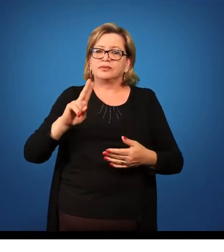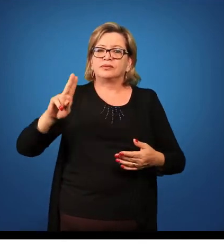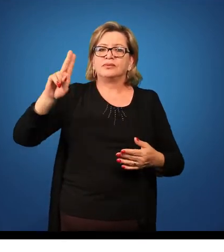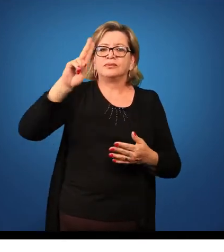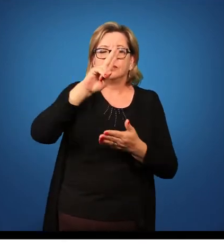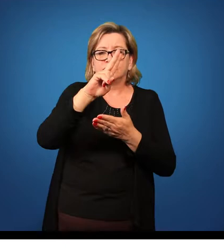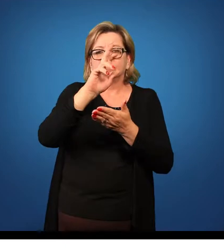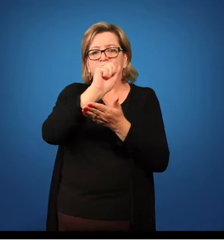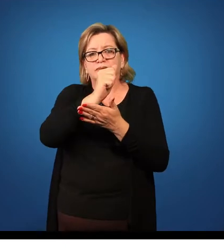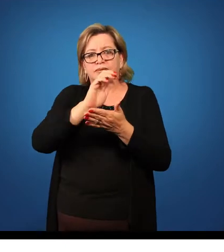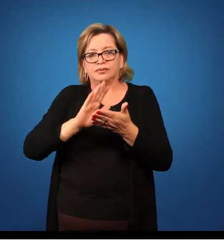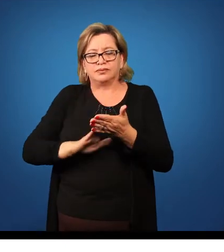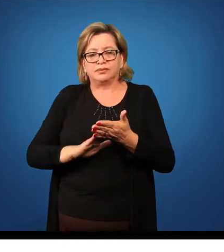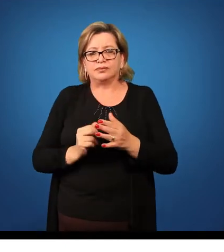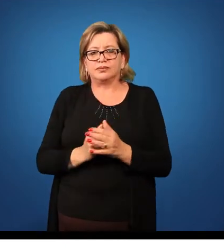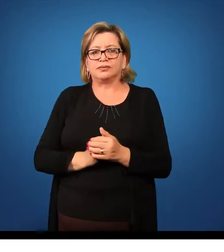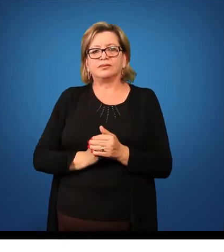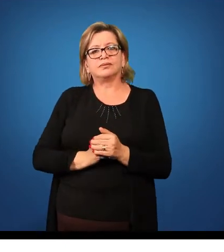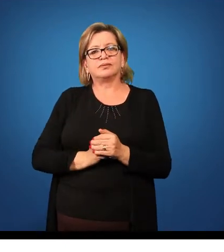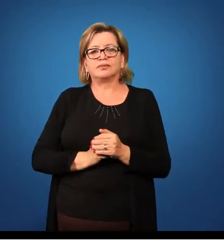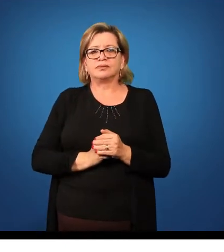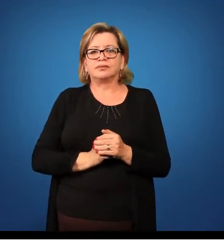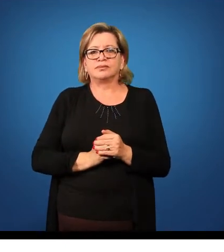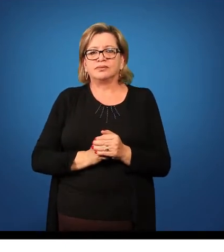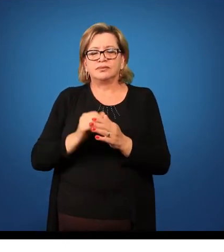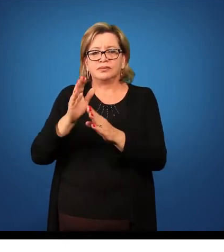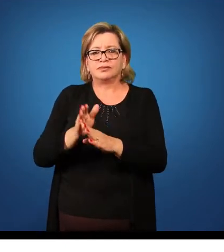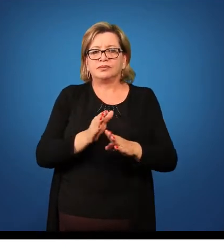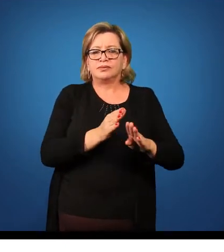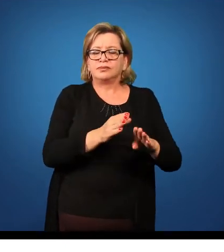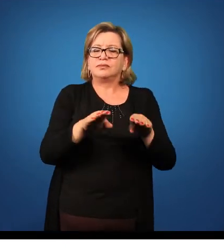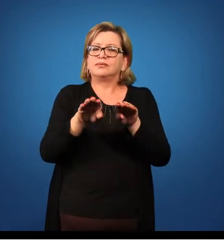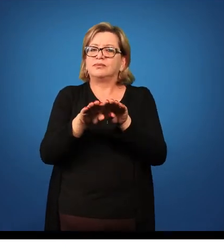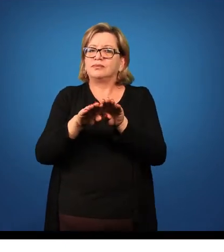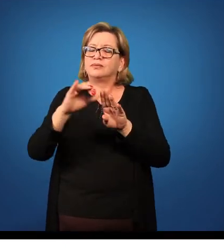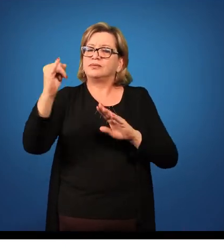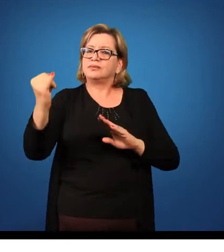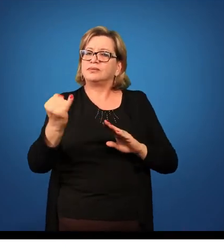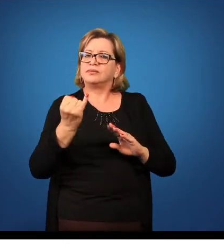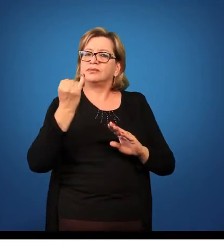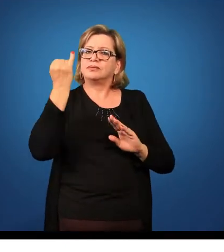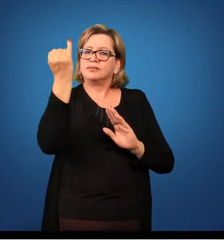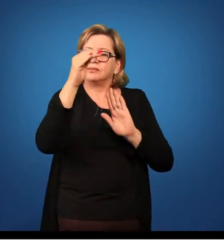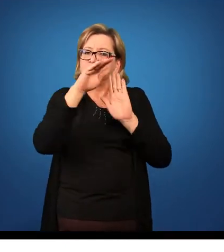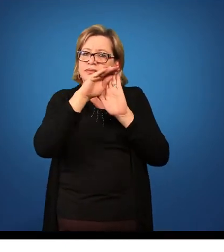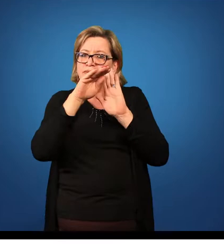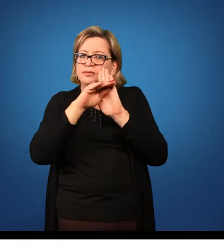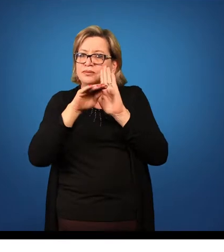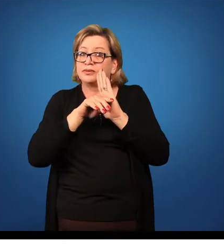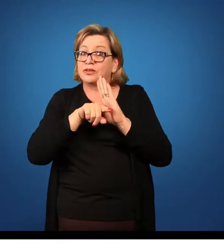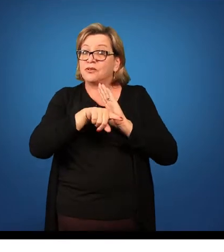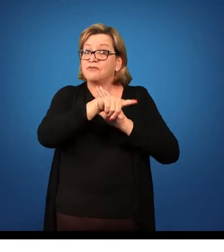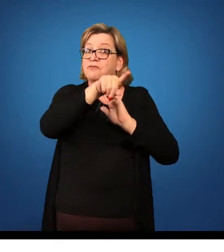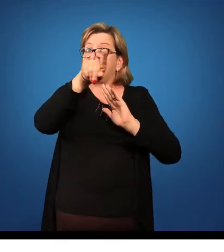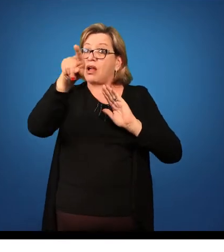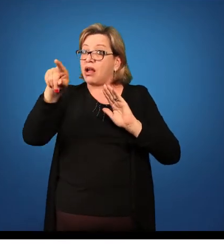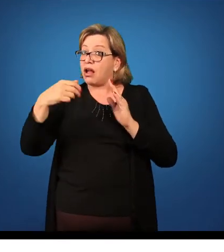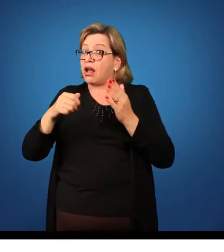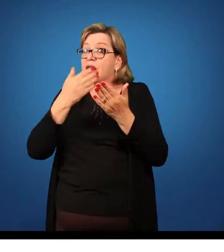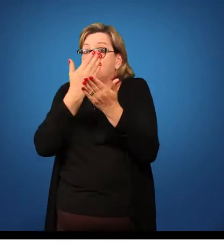cada atividade e o tempo que você vai gastar durante a sua aula. O mais importante no planejamento é estude muito sobre